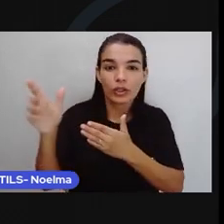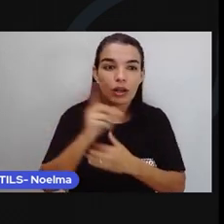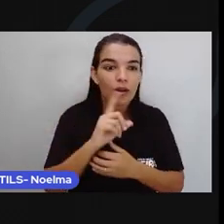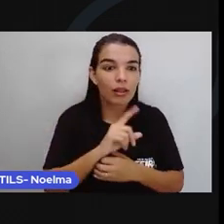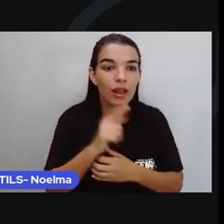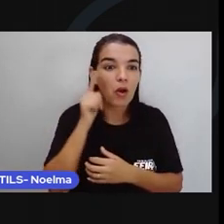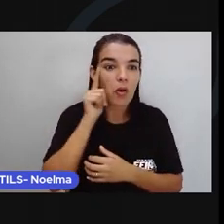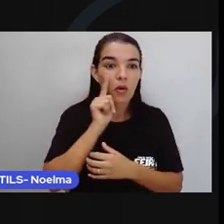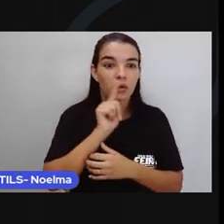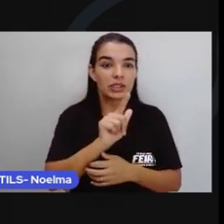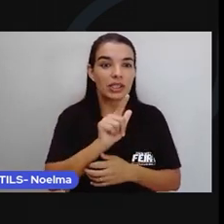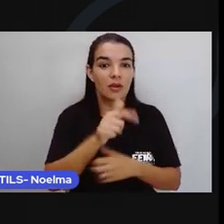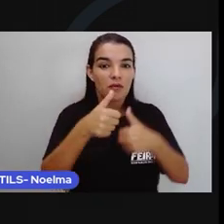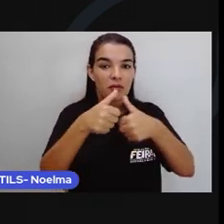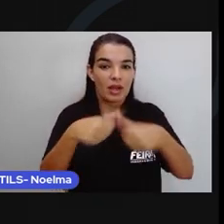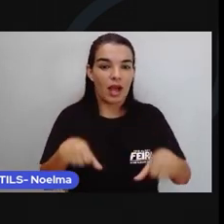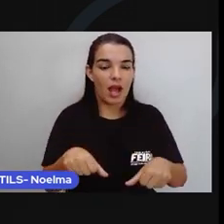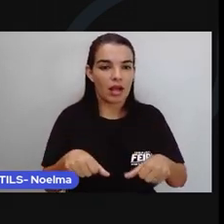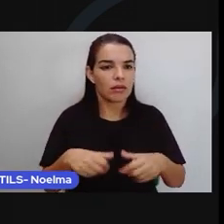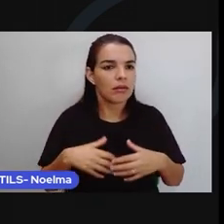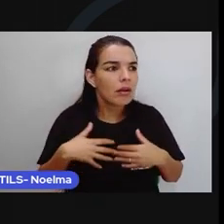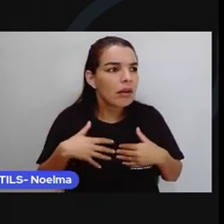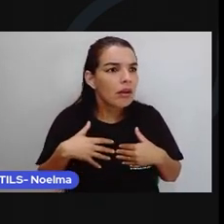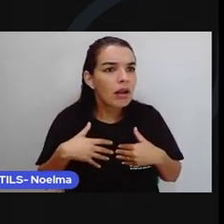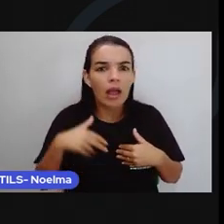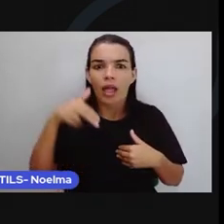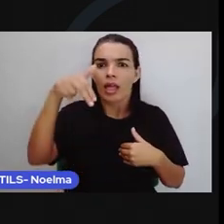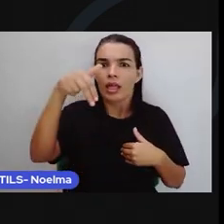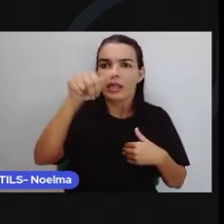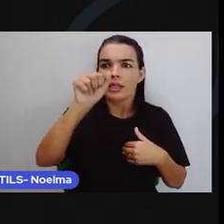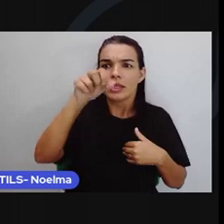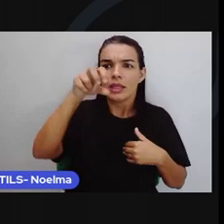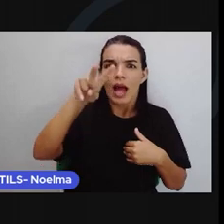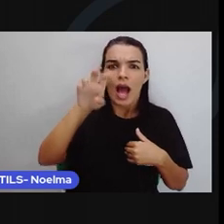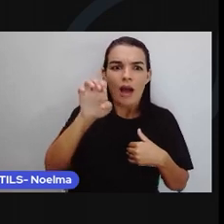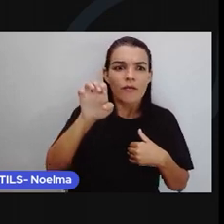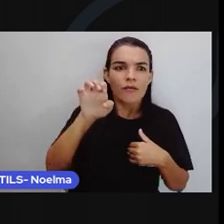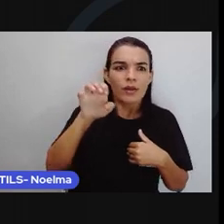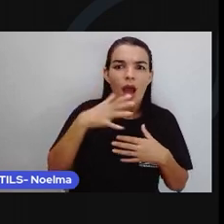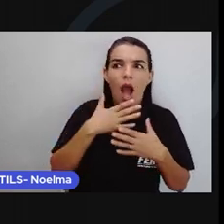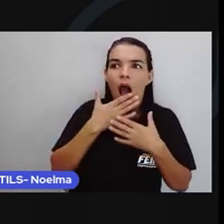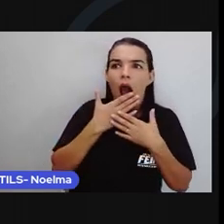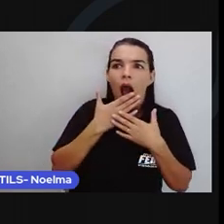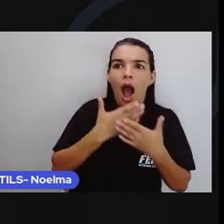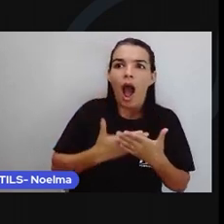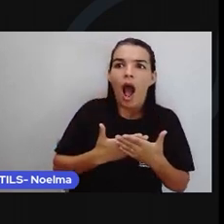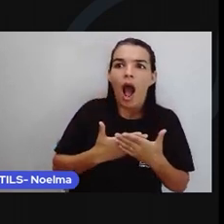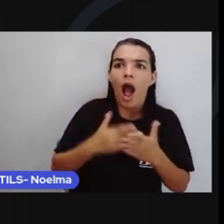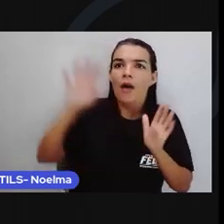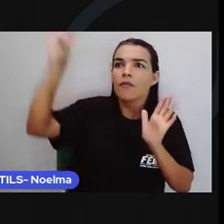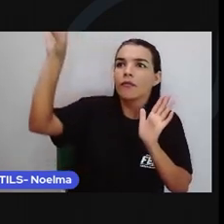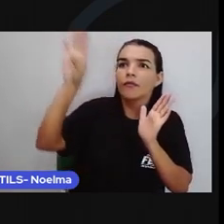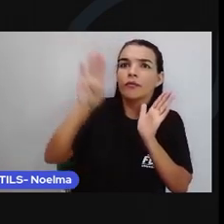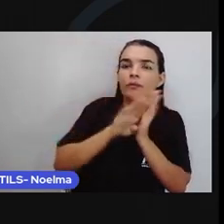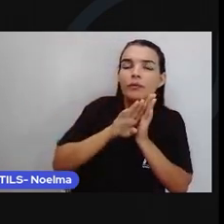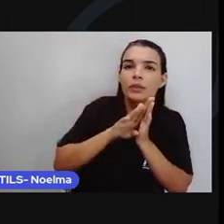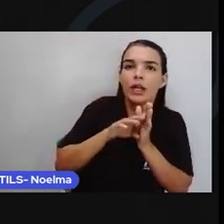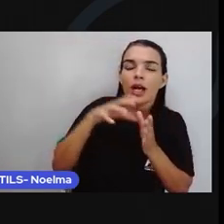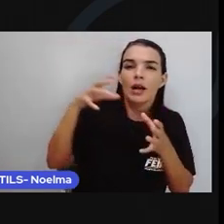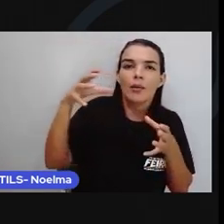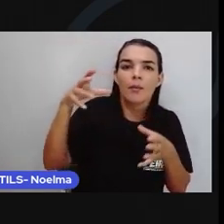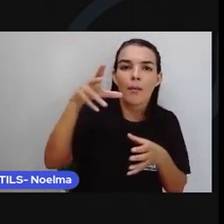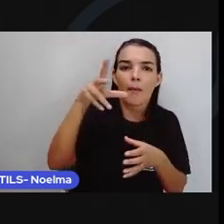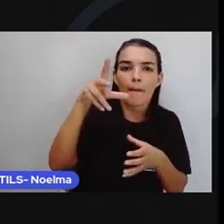nossa nave Na... nave? Sim, nós viemos do planeta Zidu Há